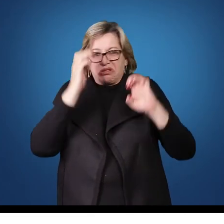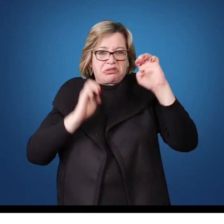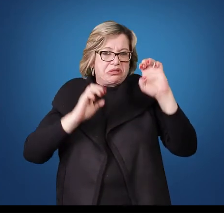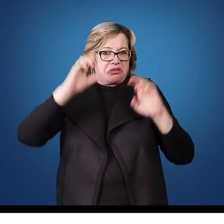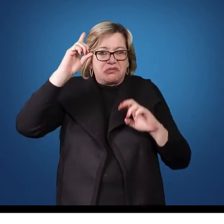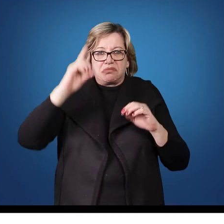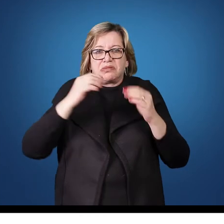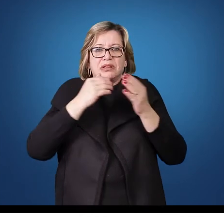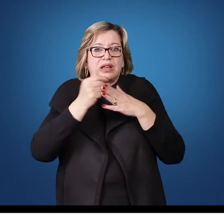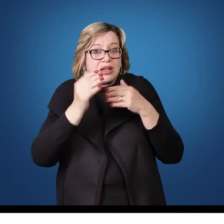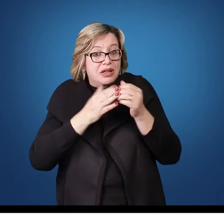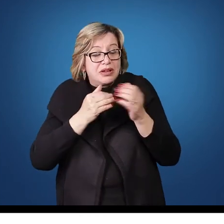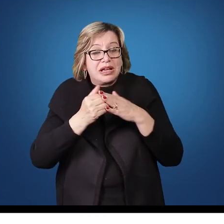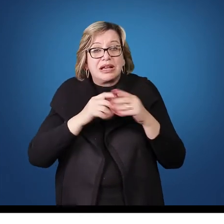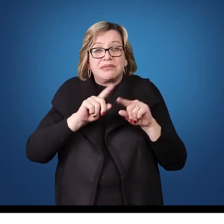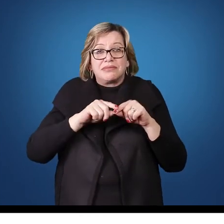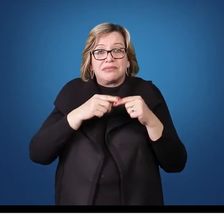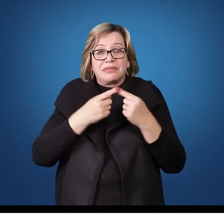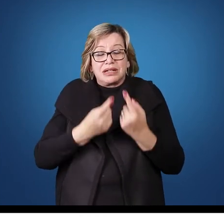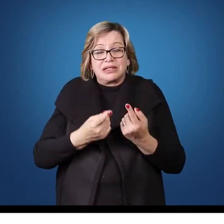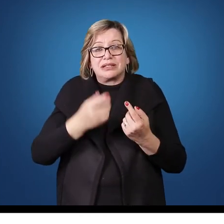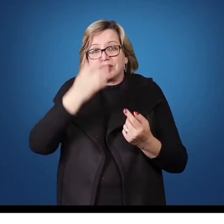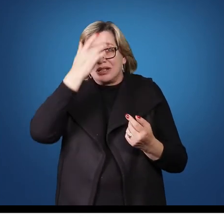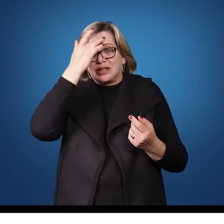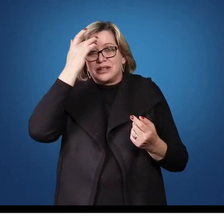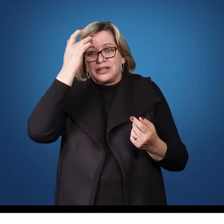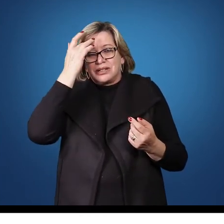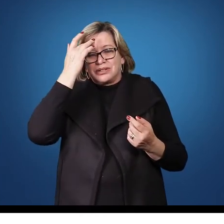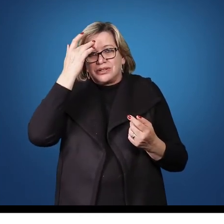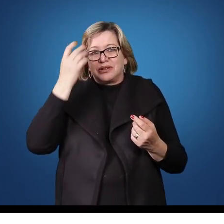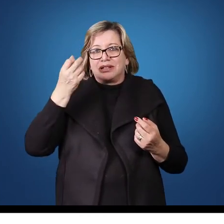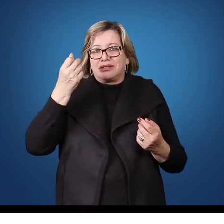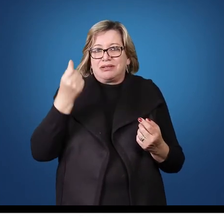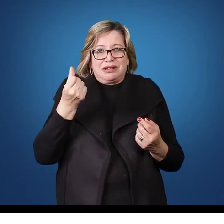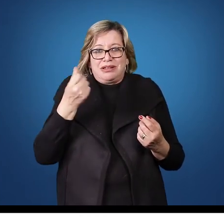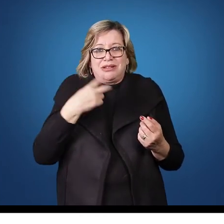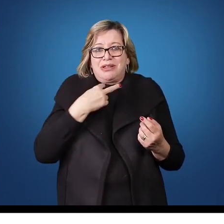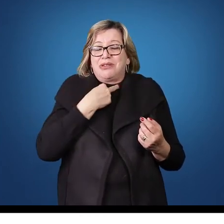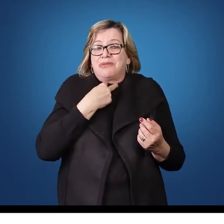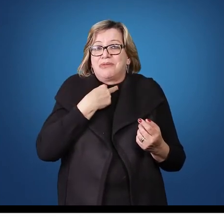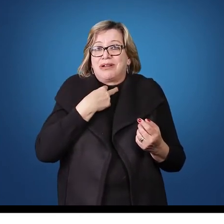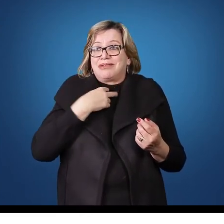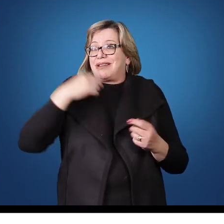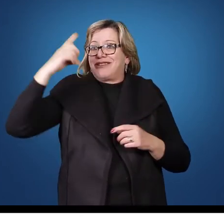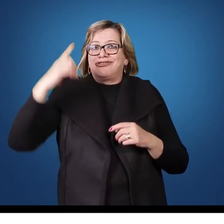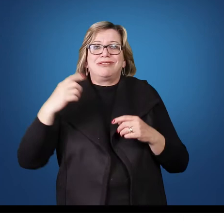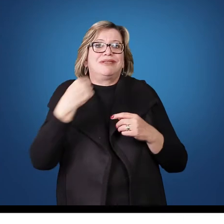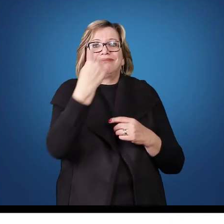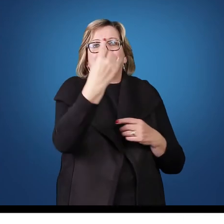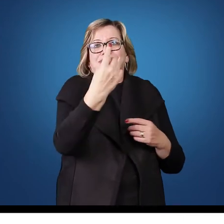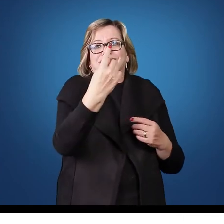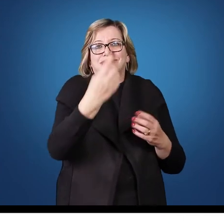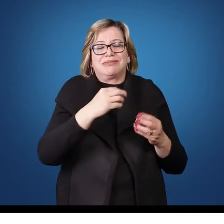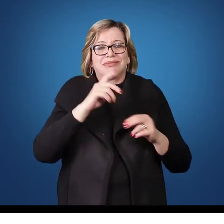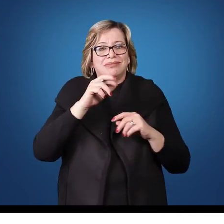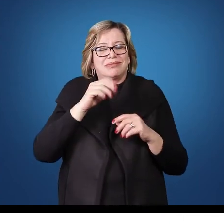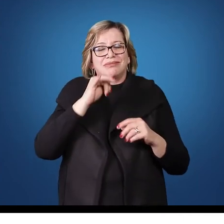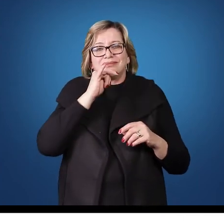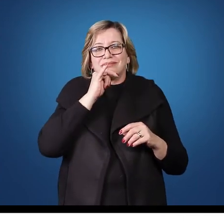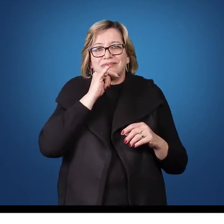ou à minha direita. Então ninguém da posição 6 pode estar à direita da posição 1, no caso